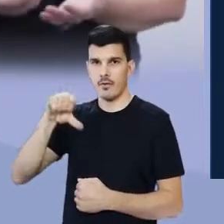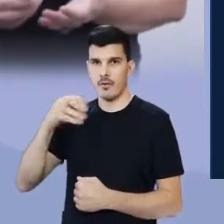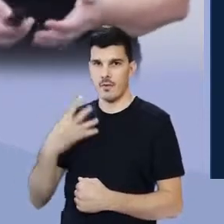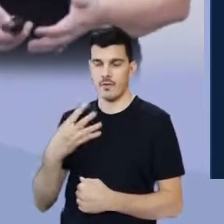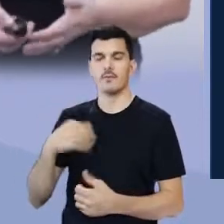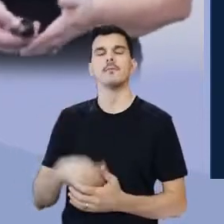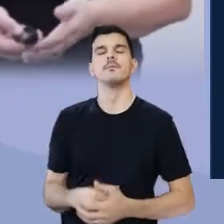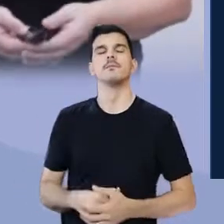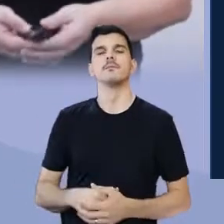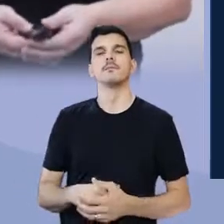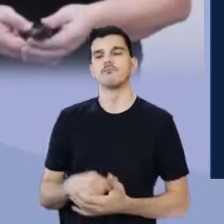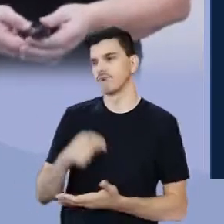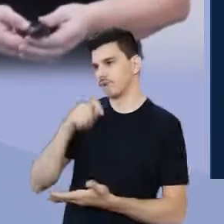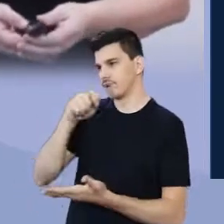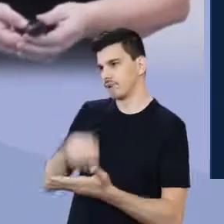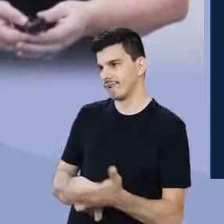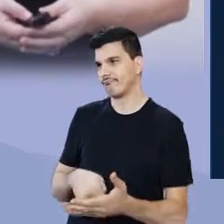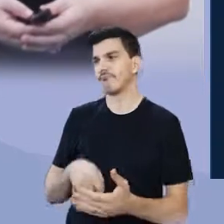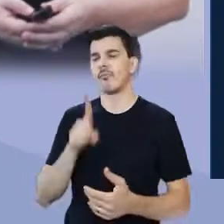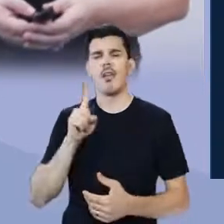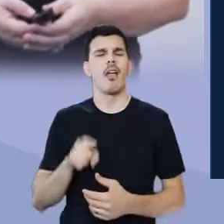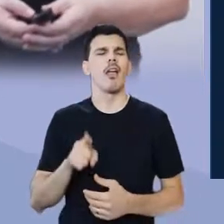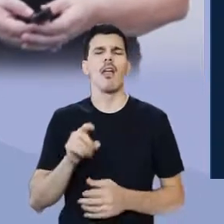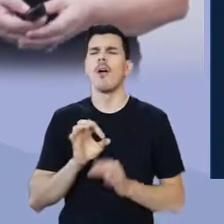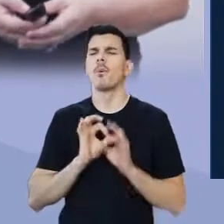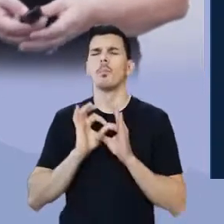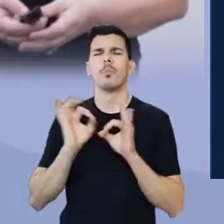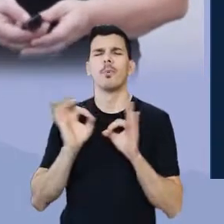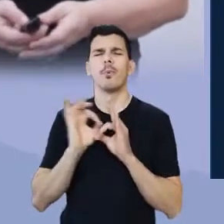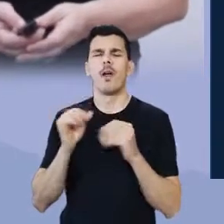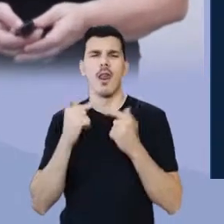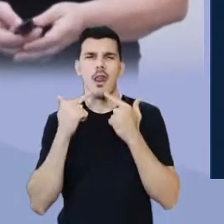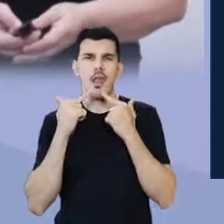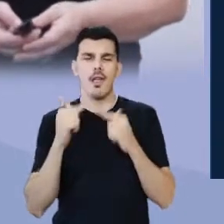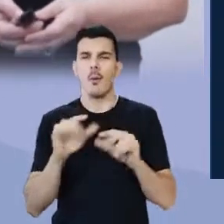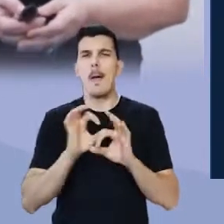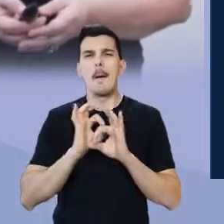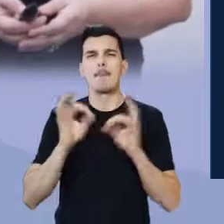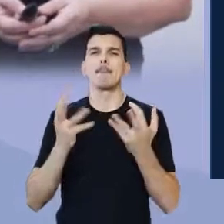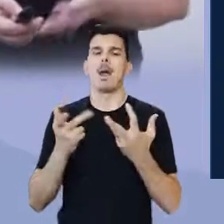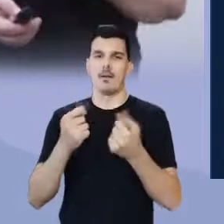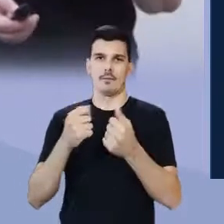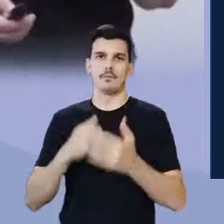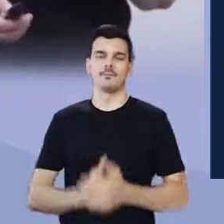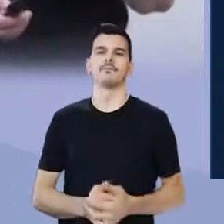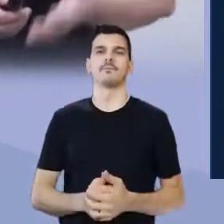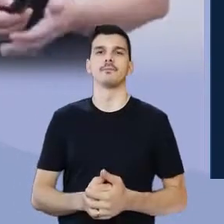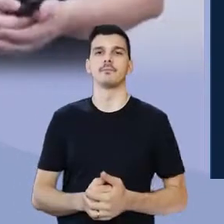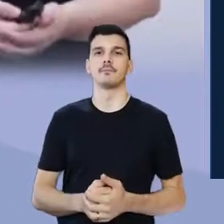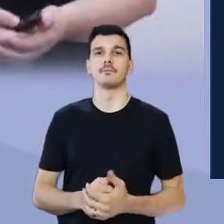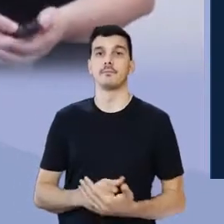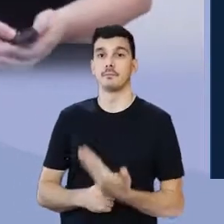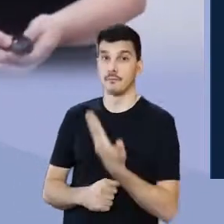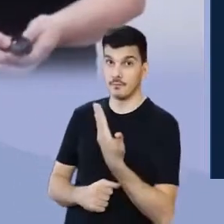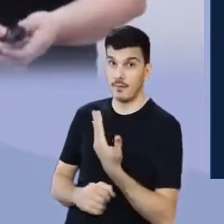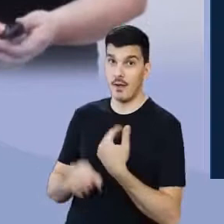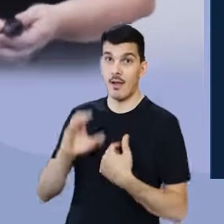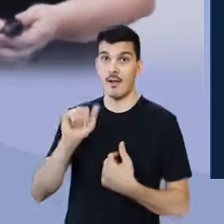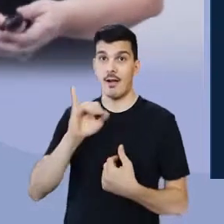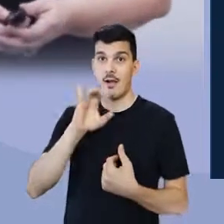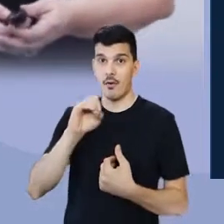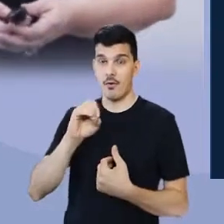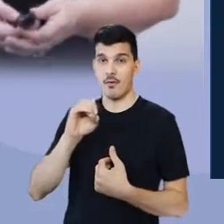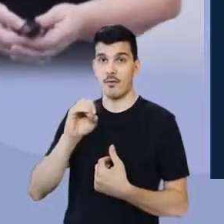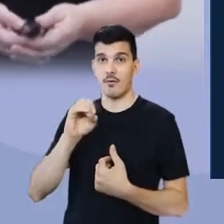Essa autora é uma excelente autora, com uma linguagem fantástica. Caio Fernando Abril,